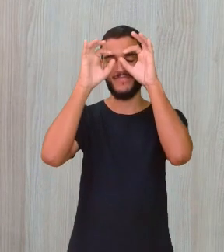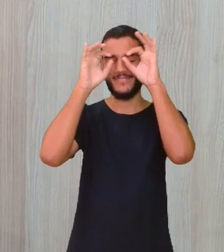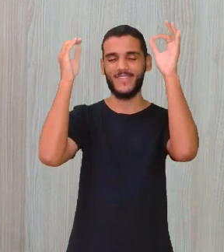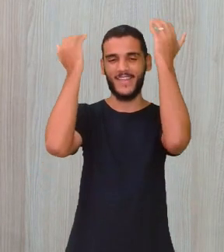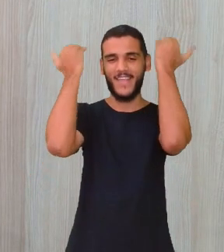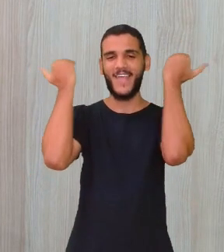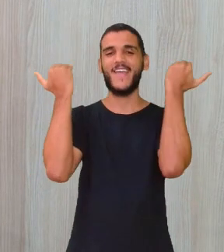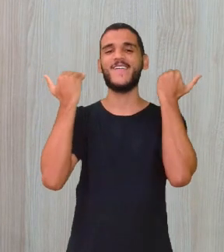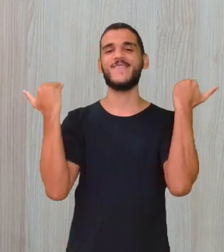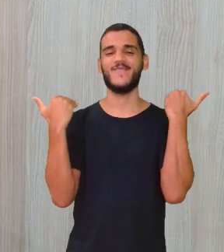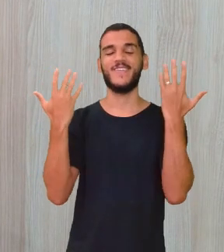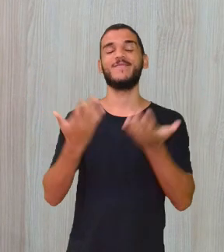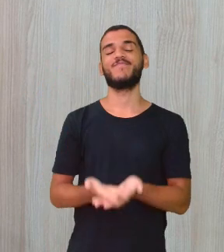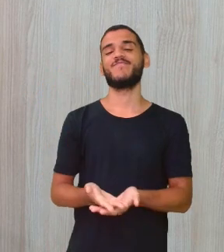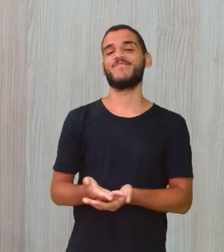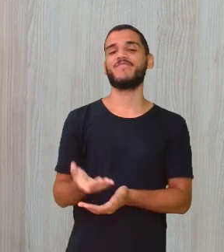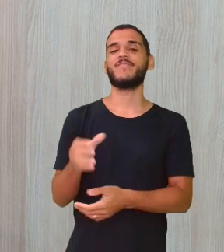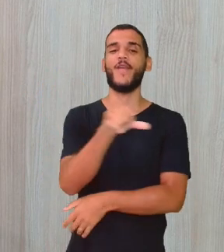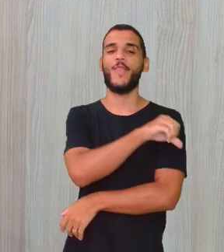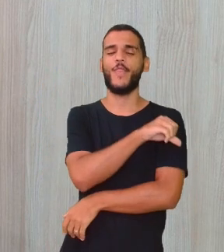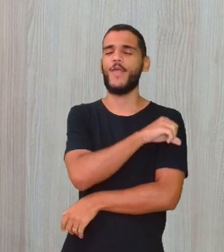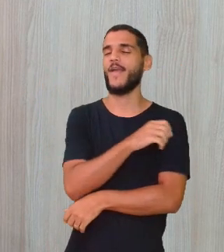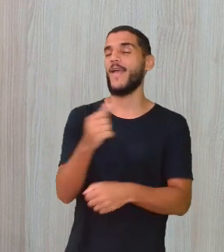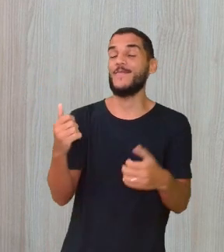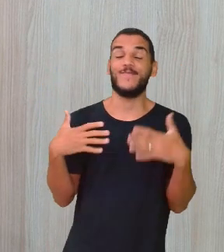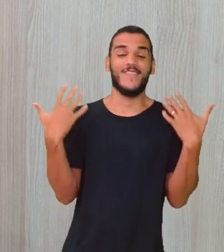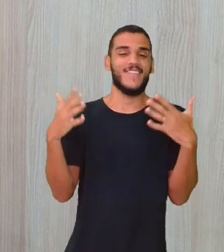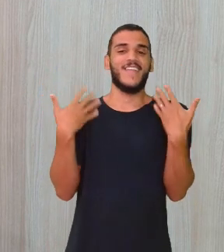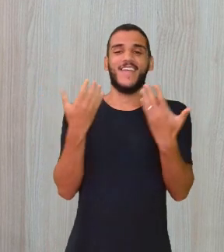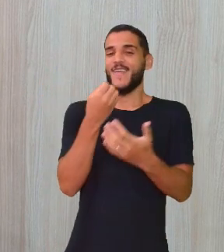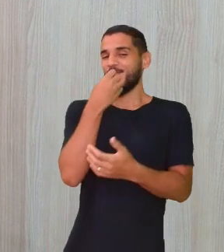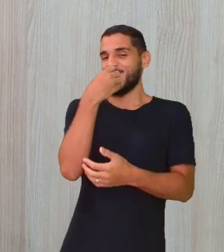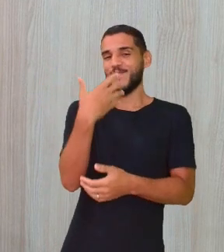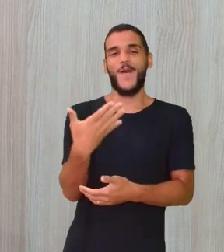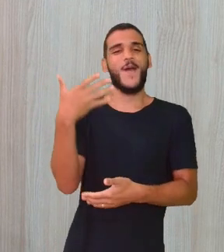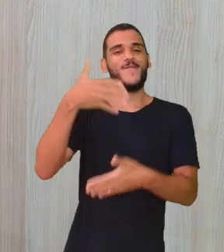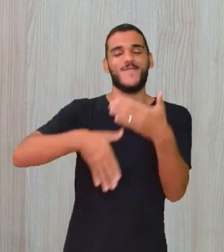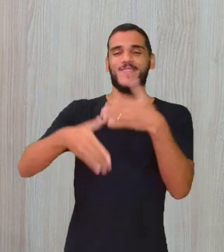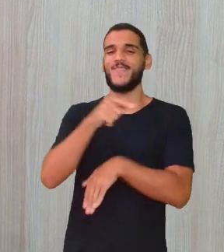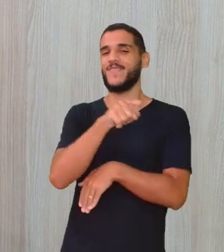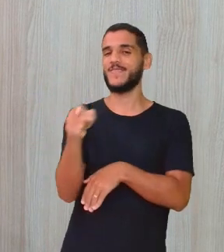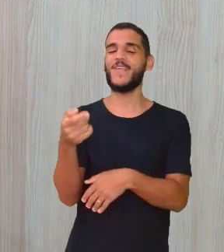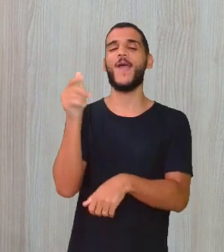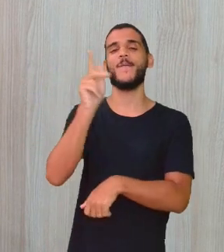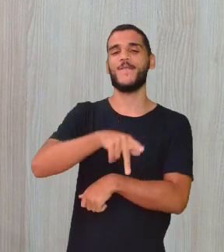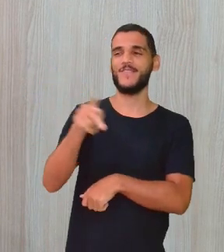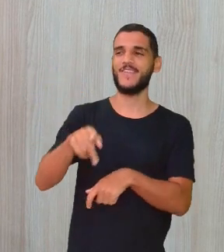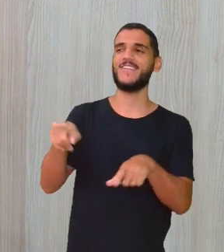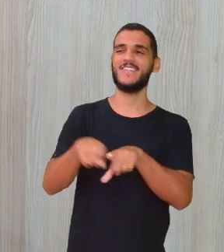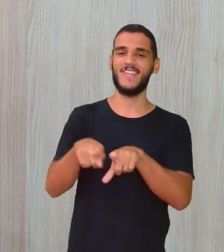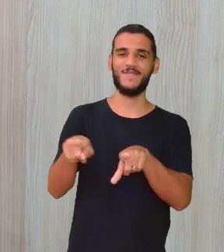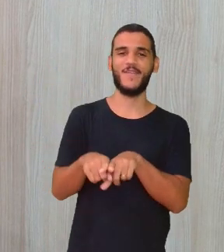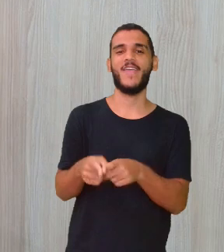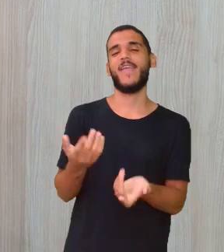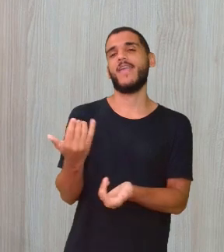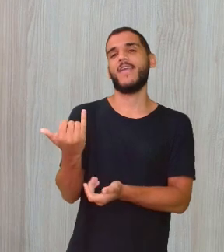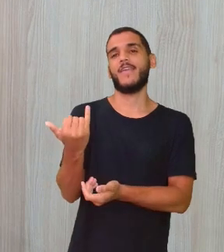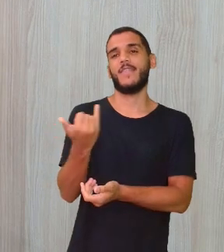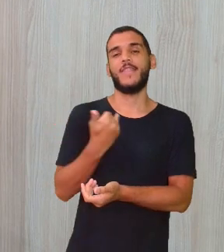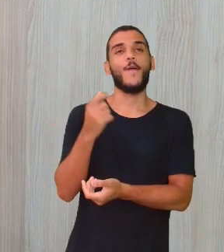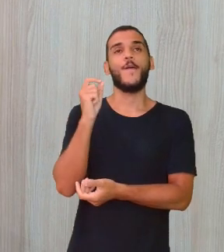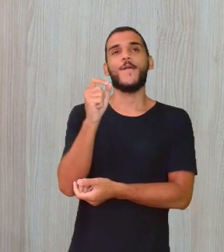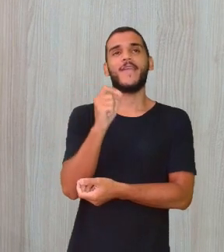gente. Nono ano. É uma alegria imensa estar aqui com vocês, com essa professora que me deu vários